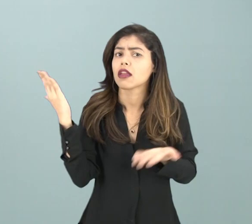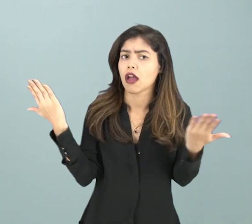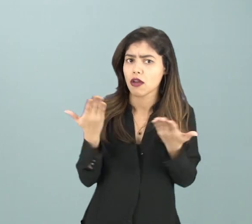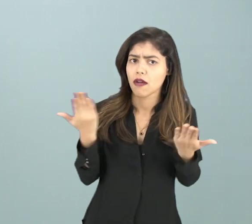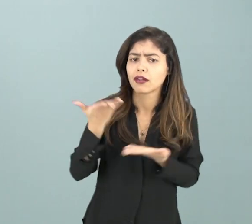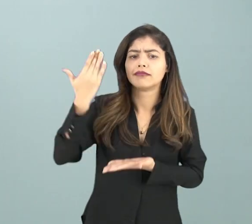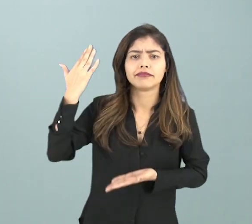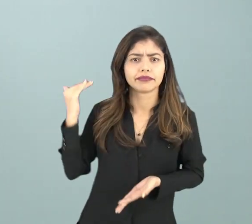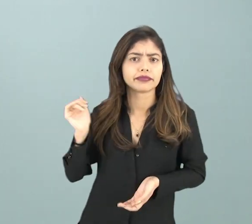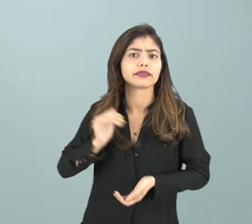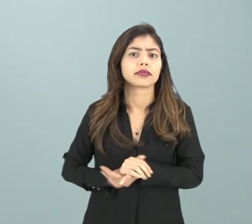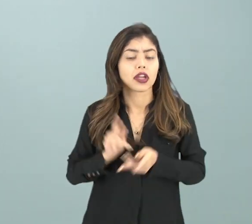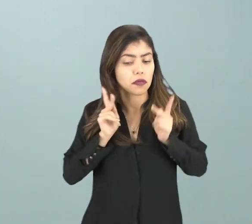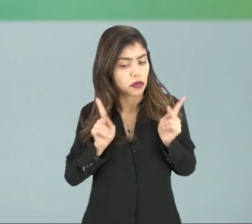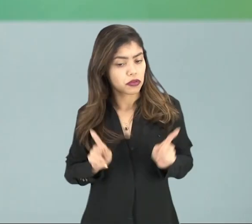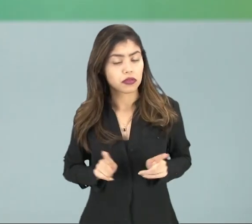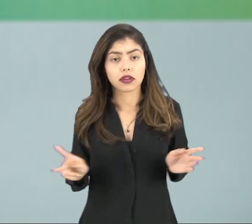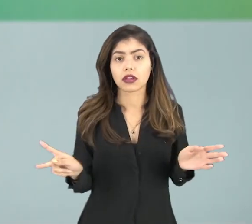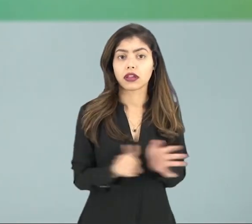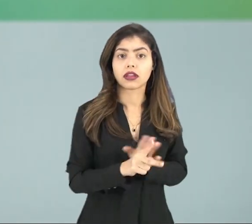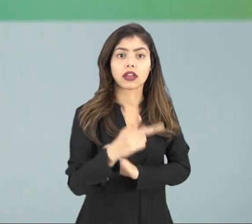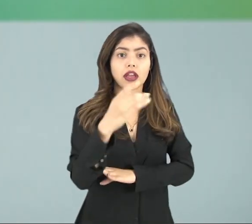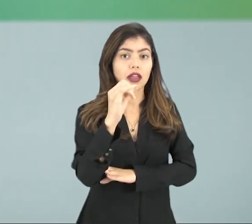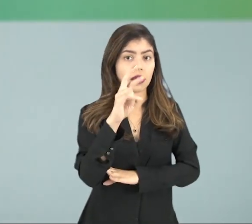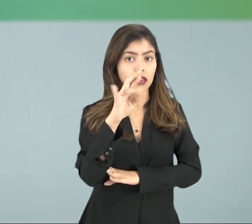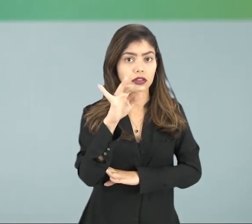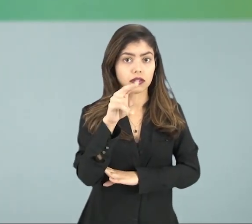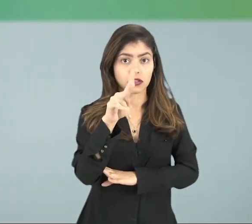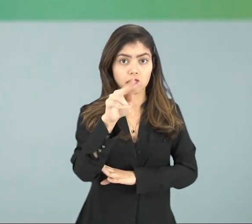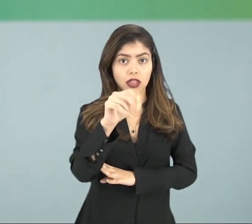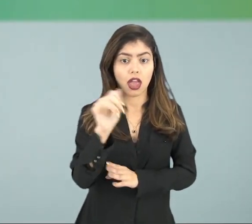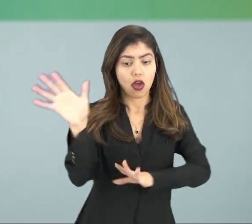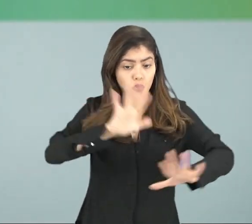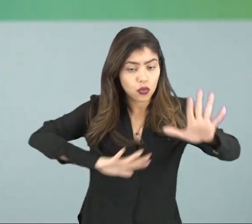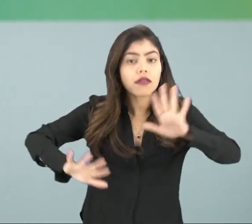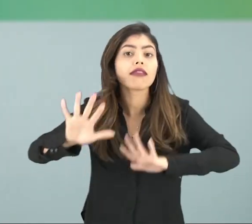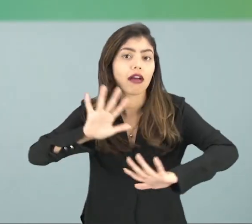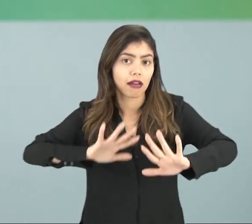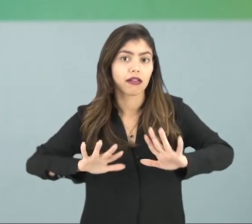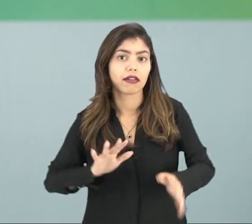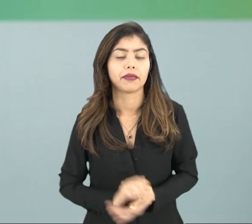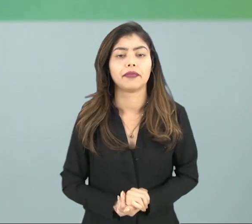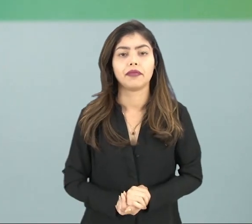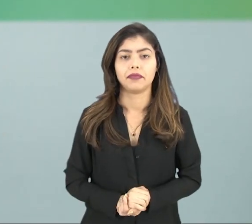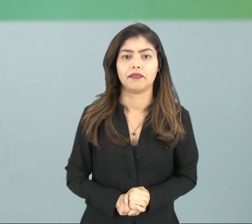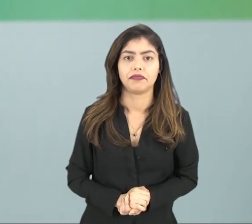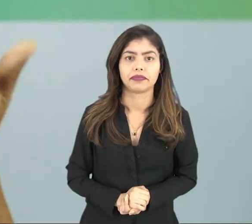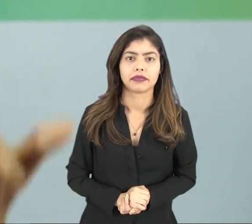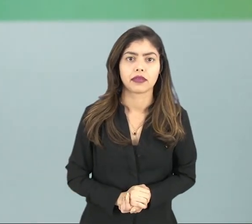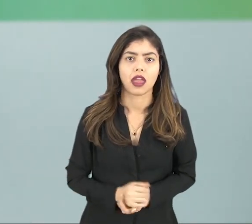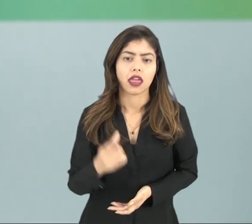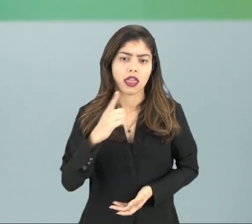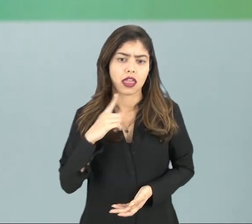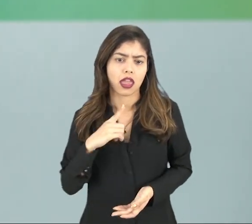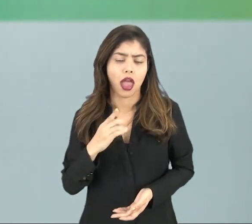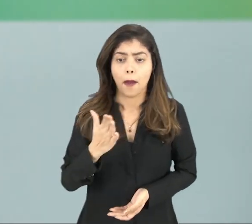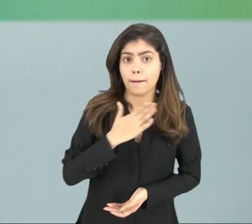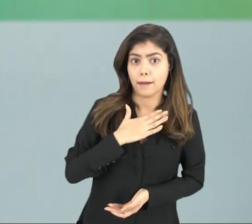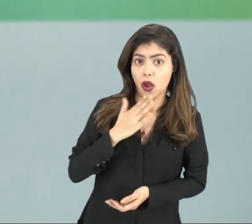lida agora há pouco no conceito, que é a postura do sustentado, apoiar, do conservar e do cuidar. Agir para